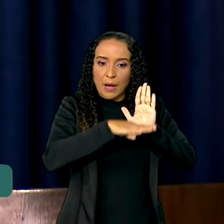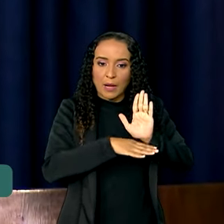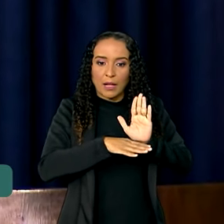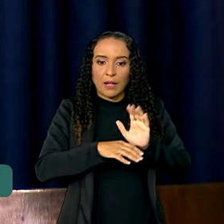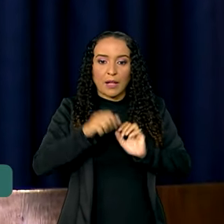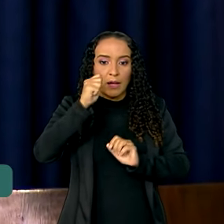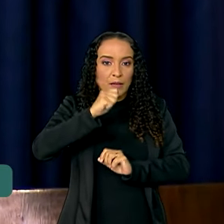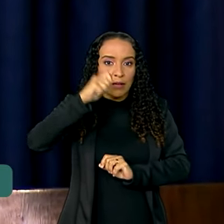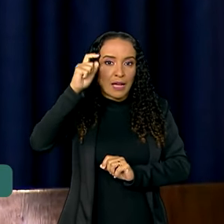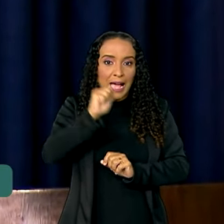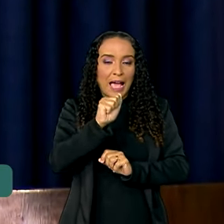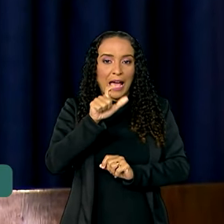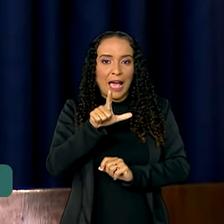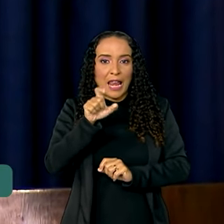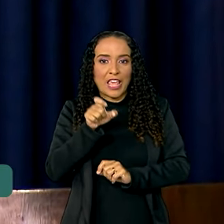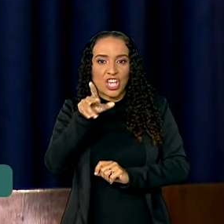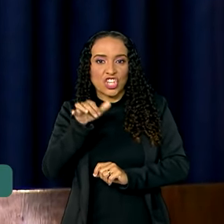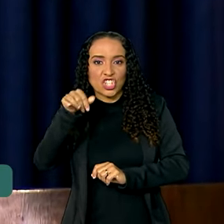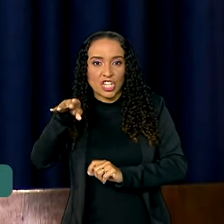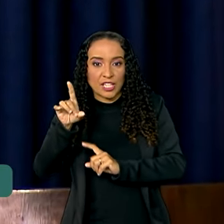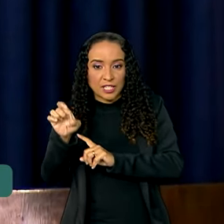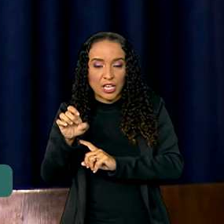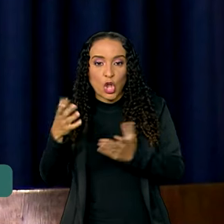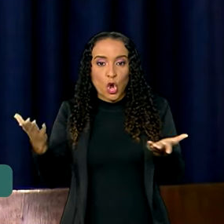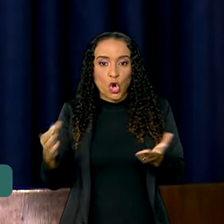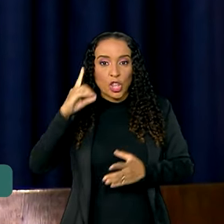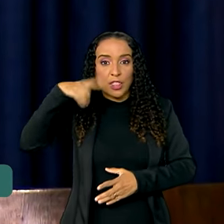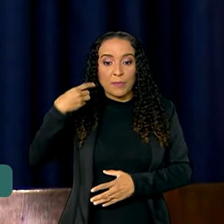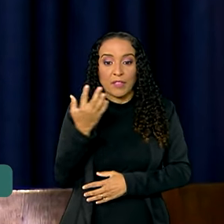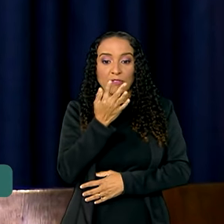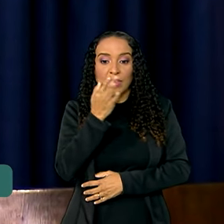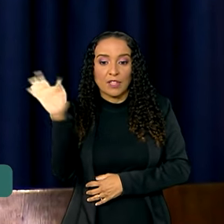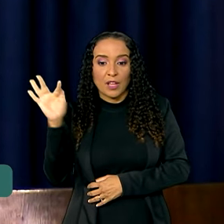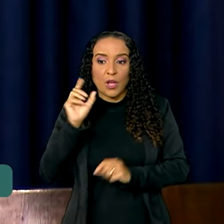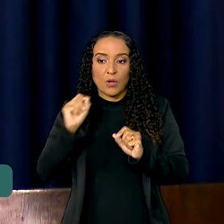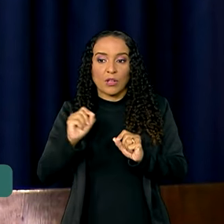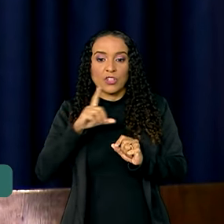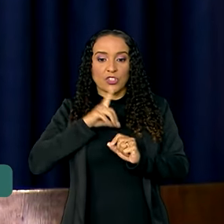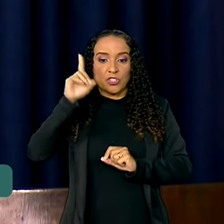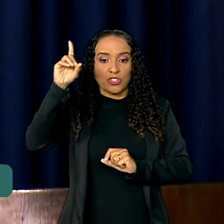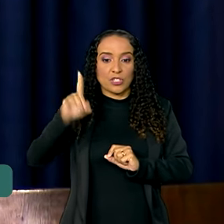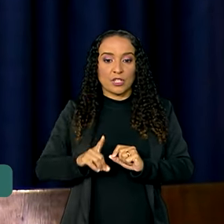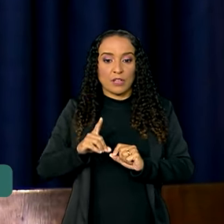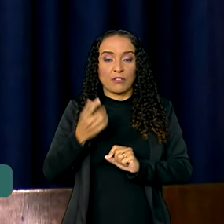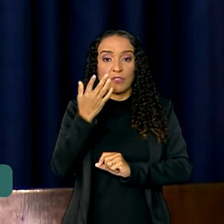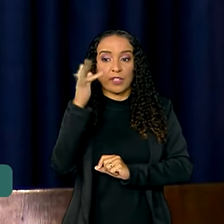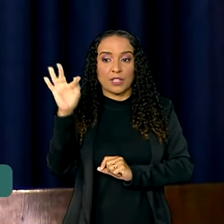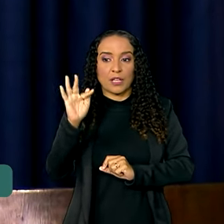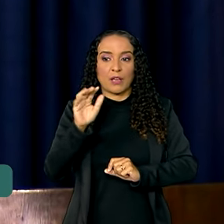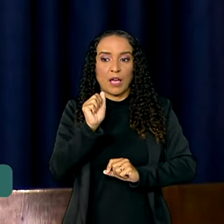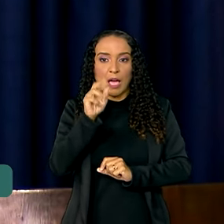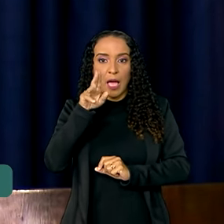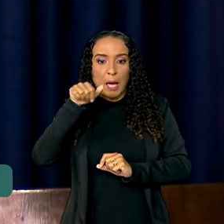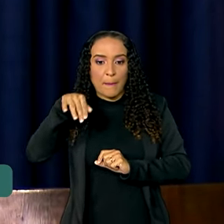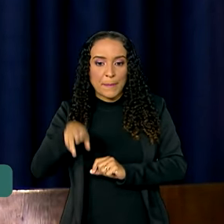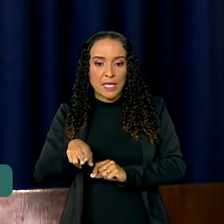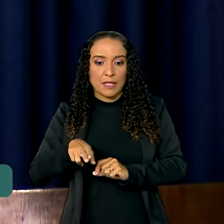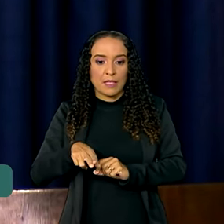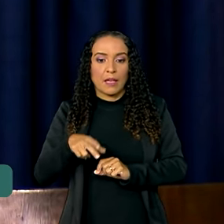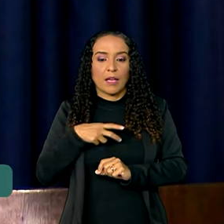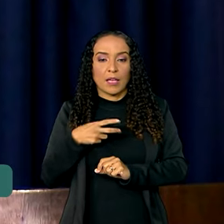Alexandre Rodrigues Ramagem, atual deputado federal e que foi diretor-geral da ABIN, Agência Brasileira de